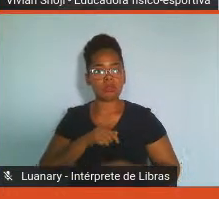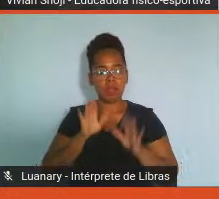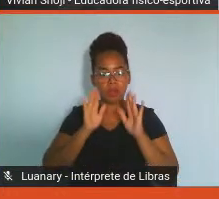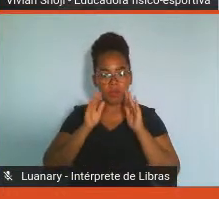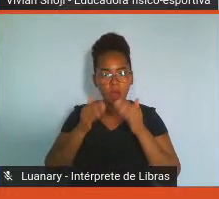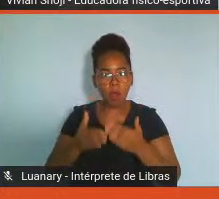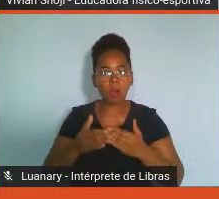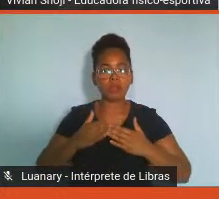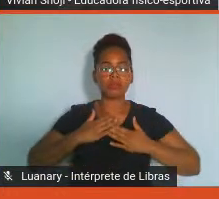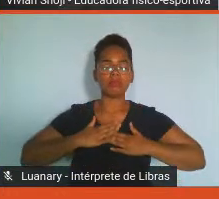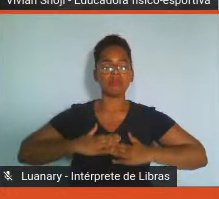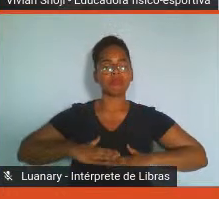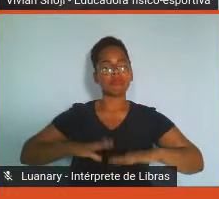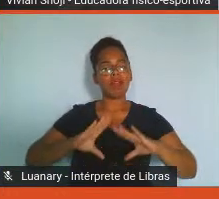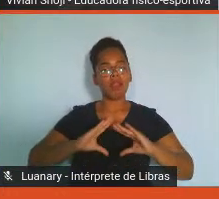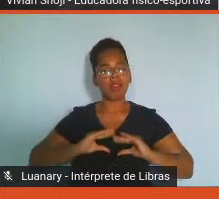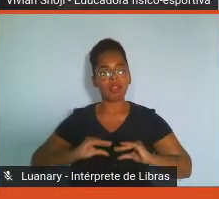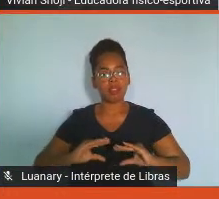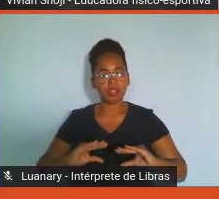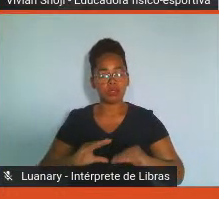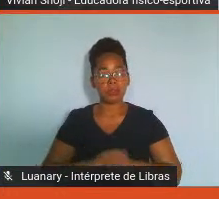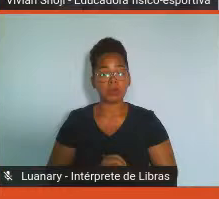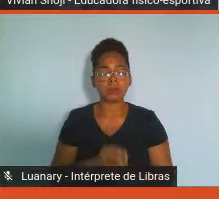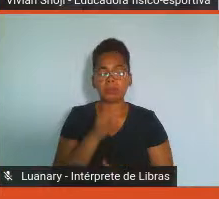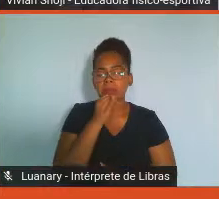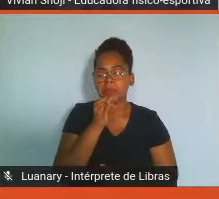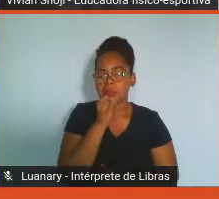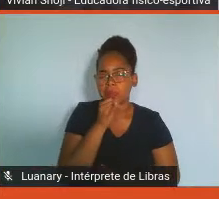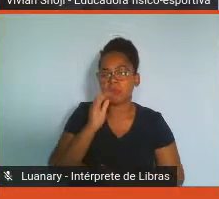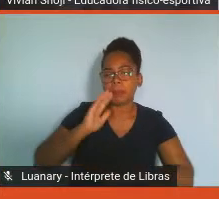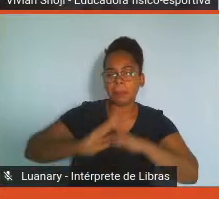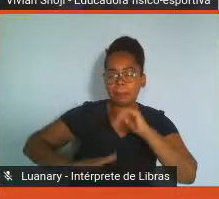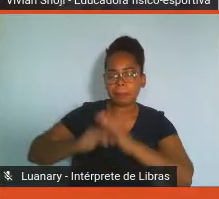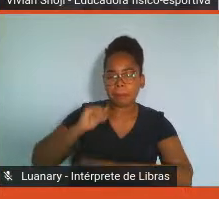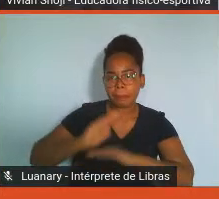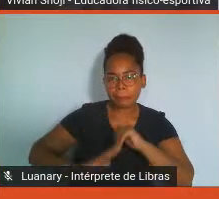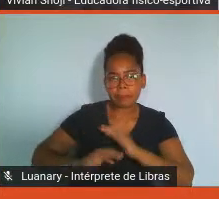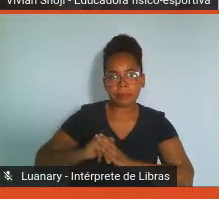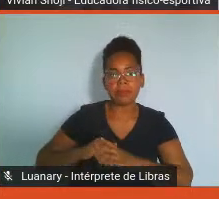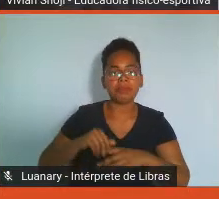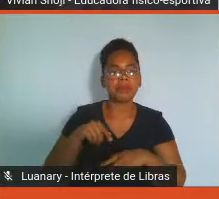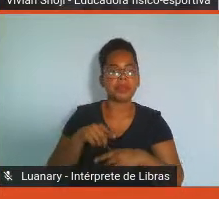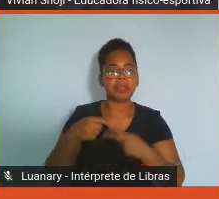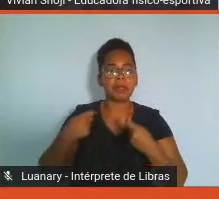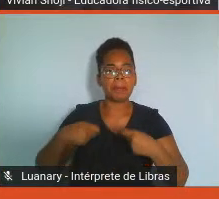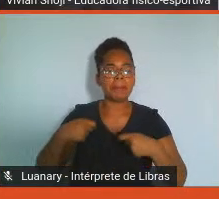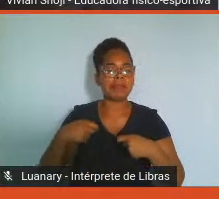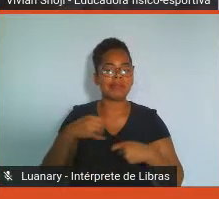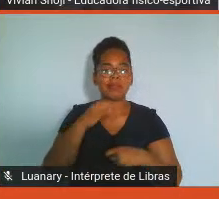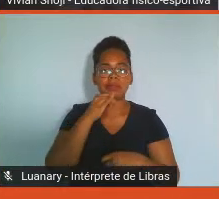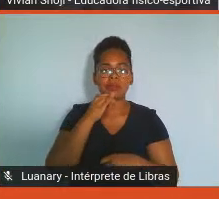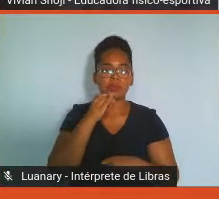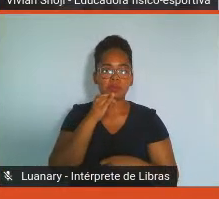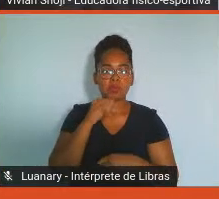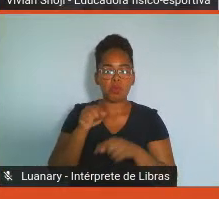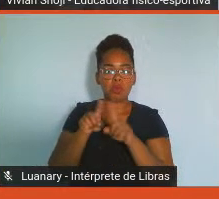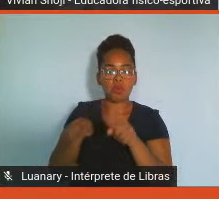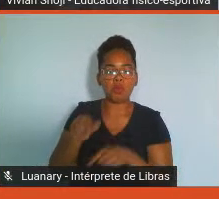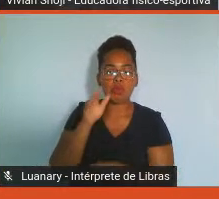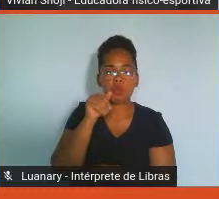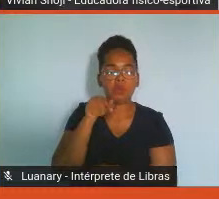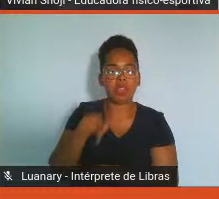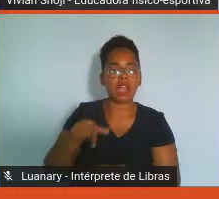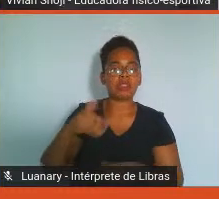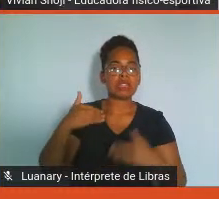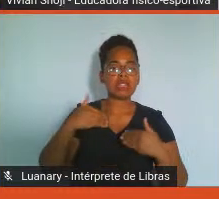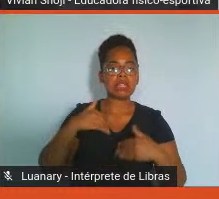prático, por exemplo, se você precisa diminuir tensão ou a dor articular na sua equipe, porque muitas pessoas